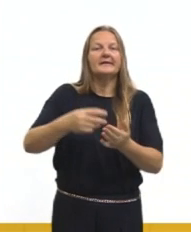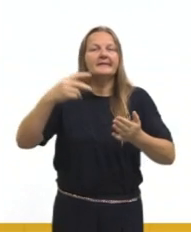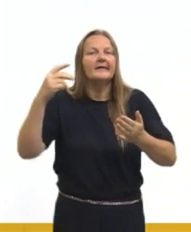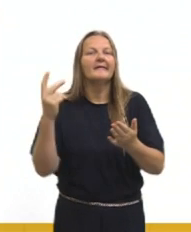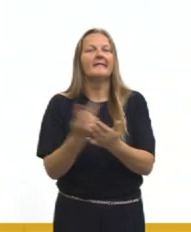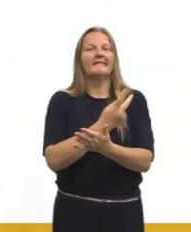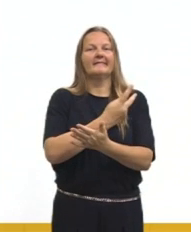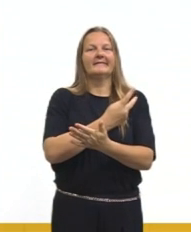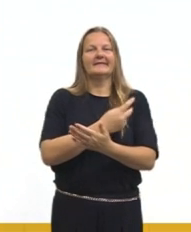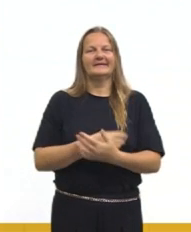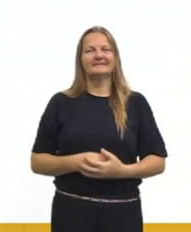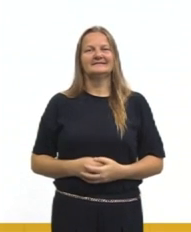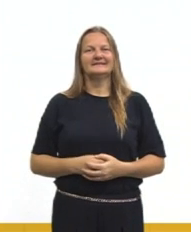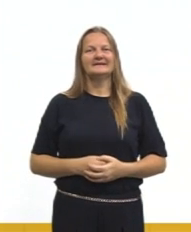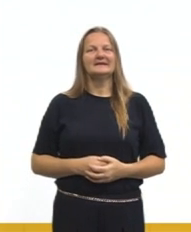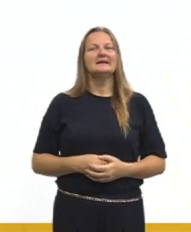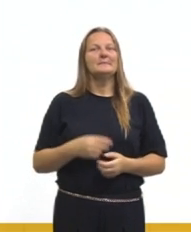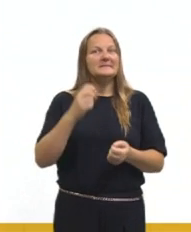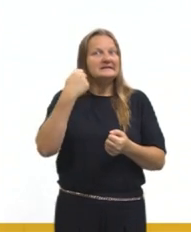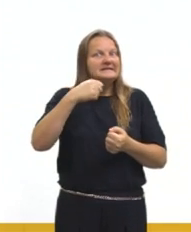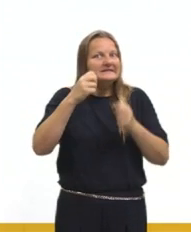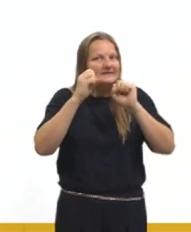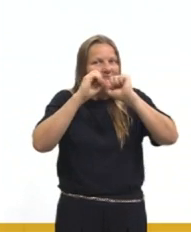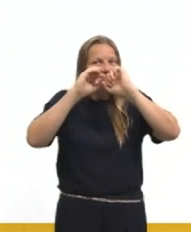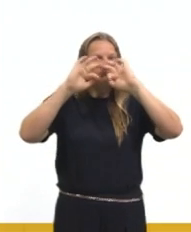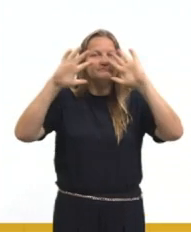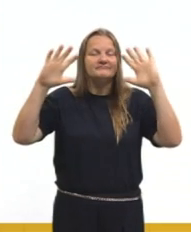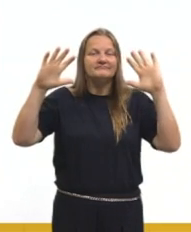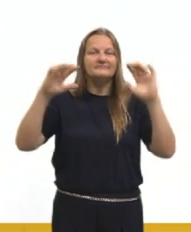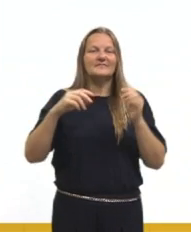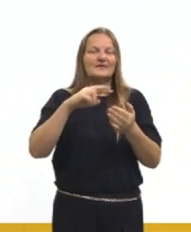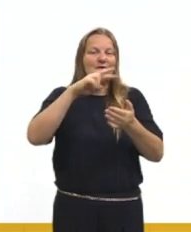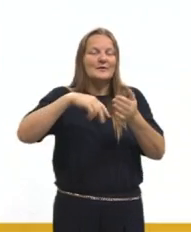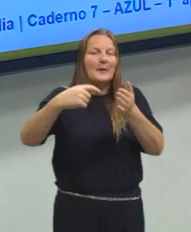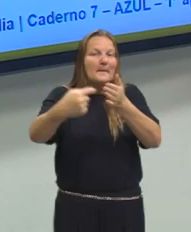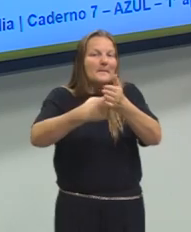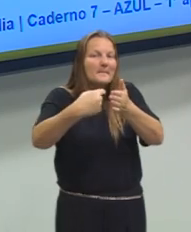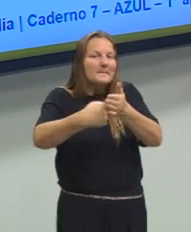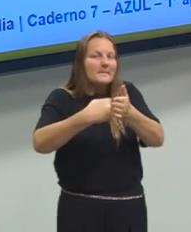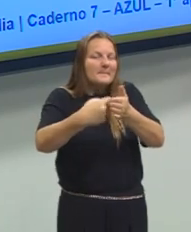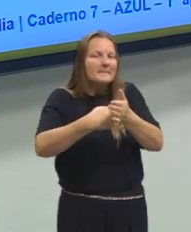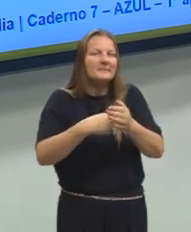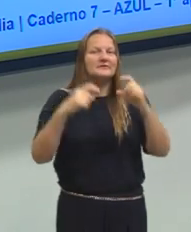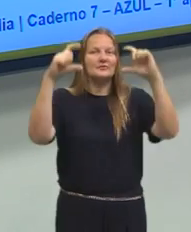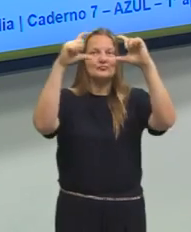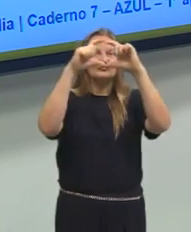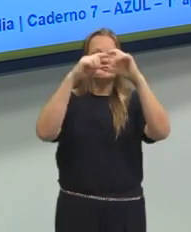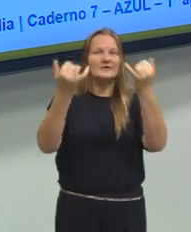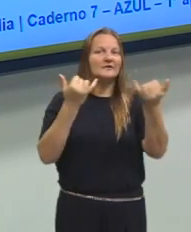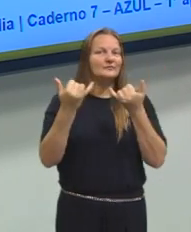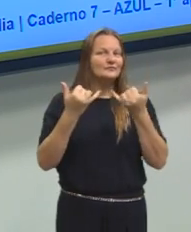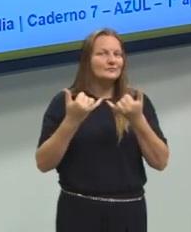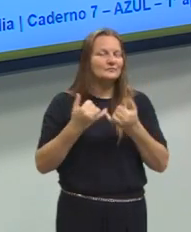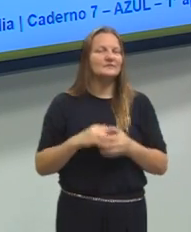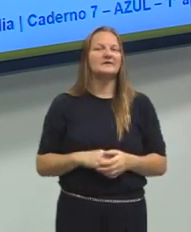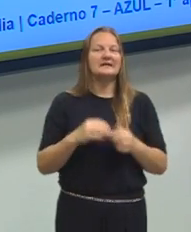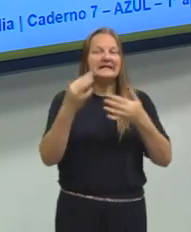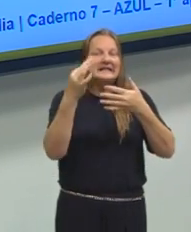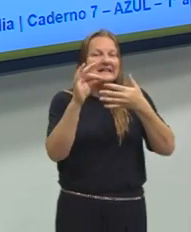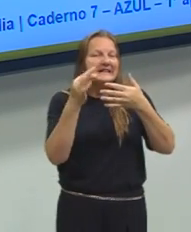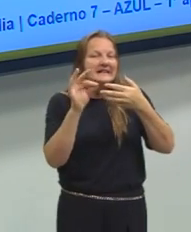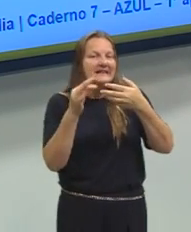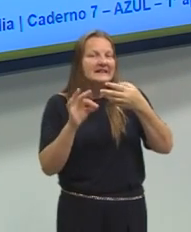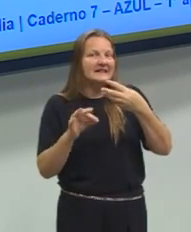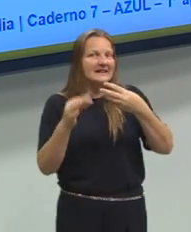entra a parte de interpretar. Ver o que a questão está pedindo. Prestar bastante atenção nesses detalhes